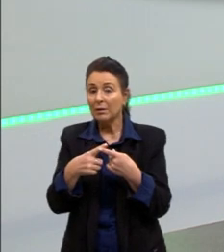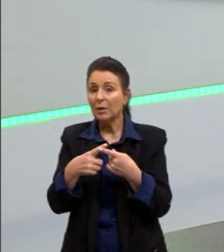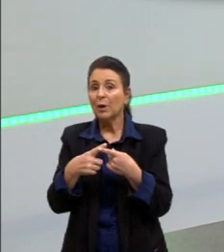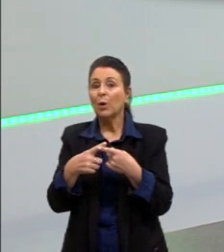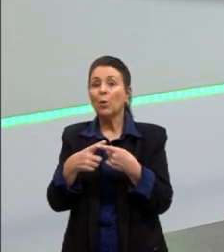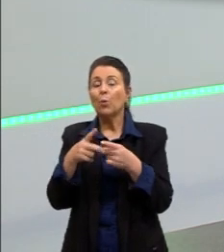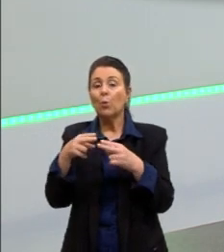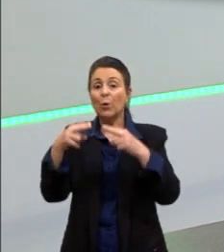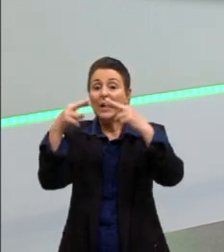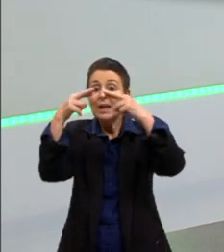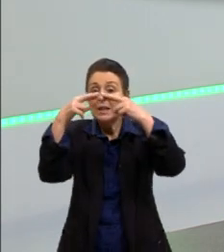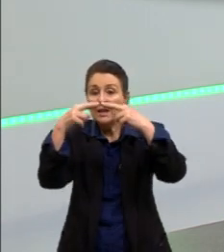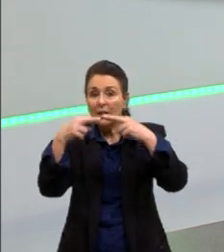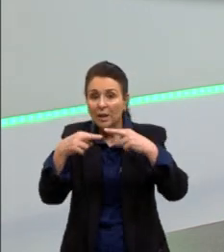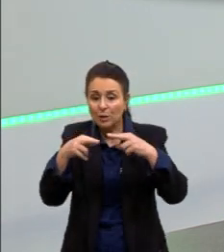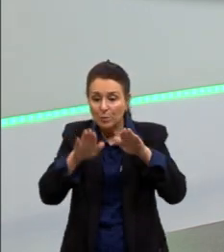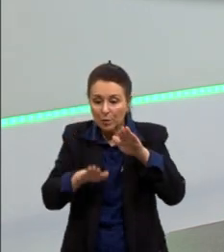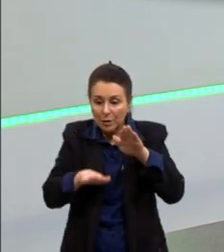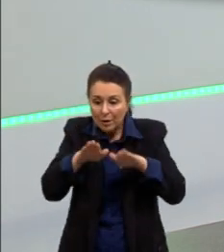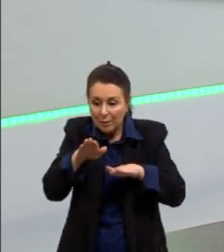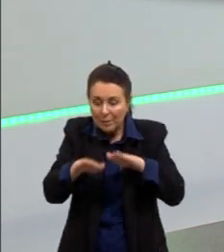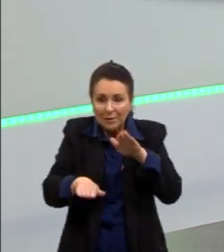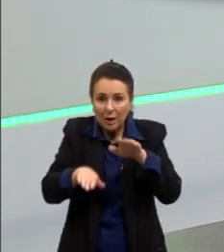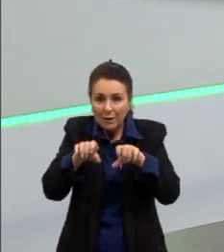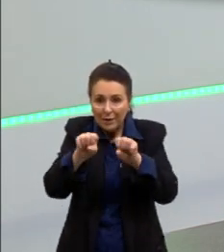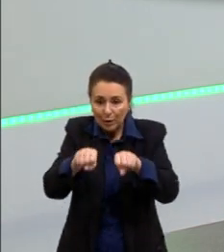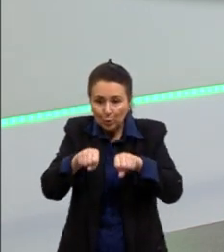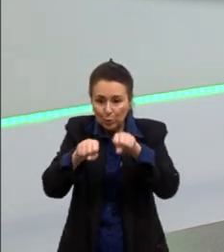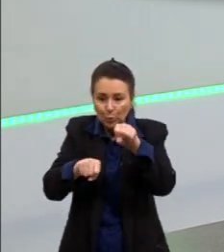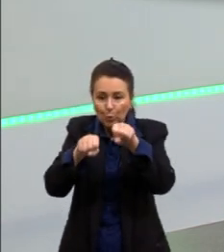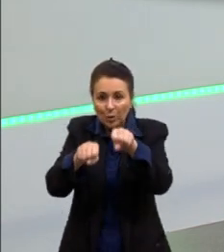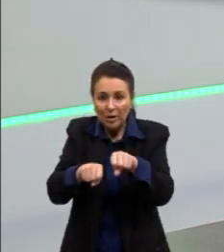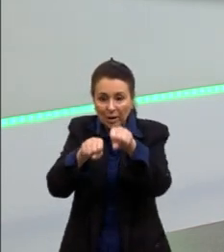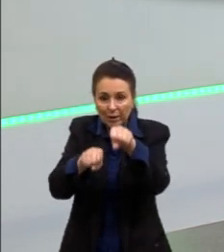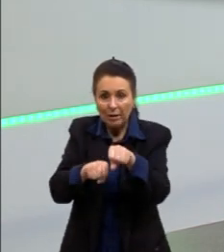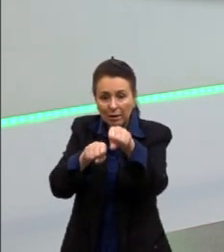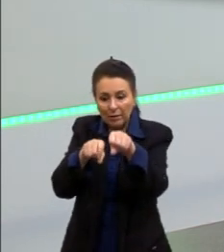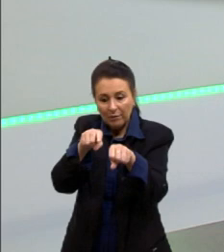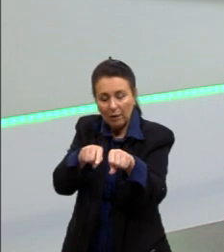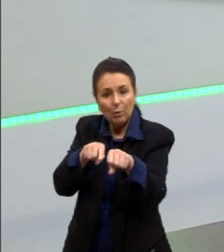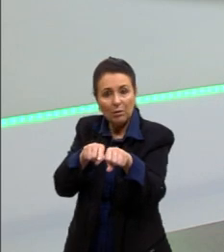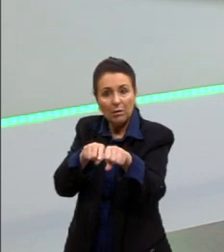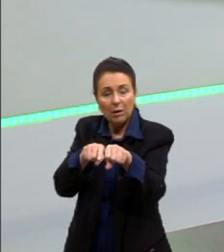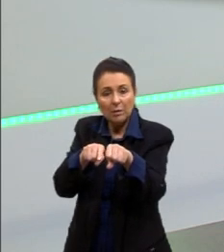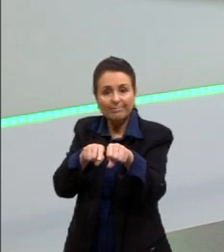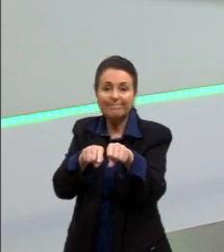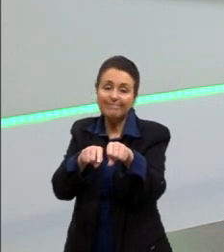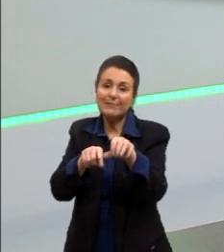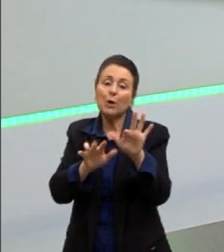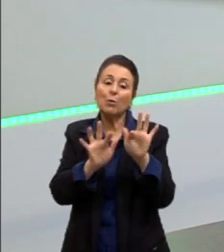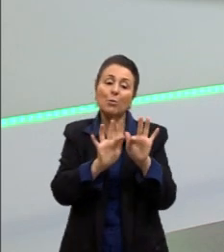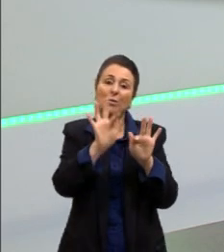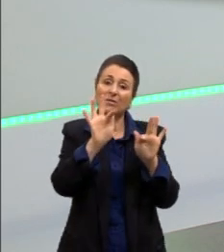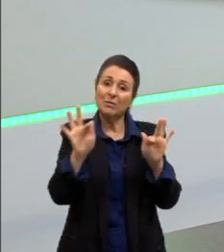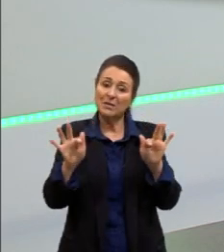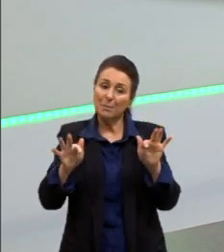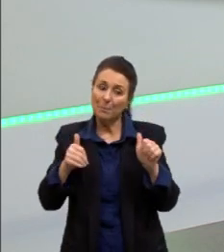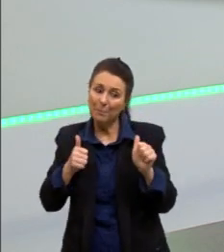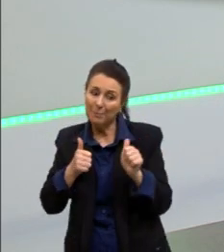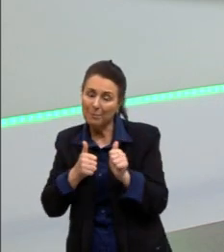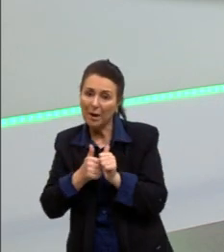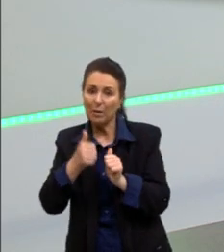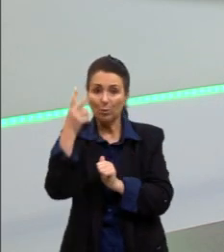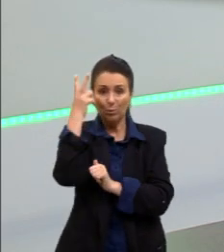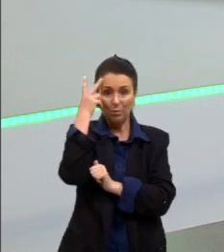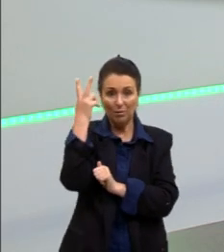ritmo que os cavalos galopavam em cima da ponte gerou então uma frequência próxima da natural e fez que essa